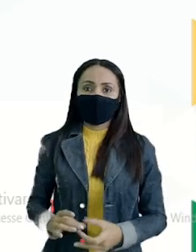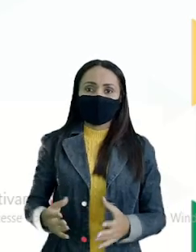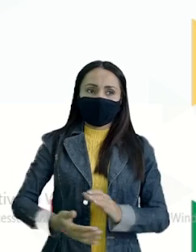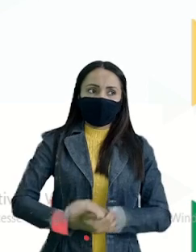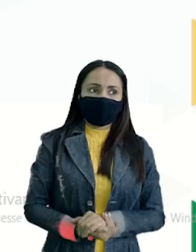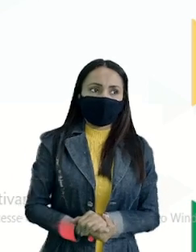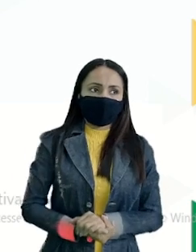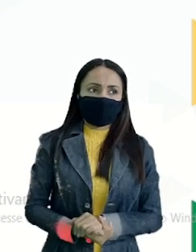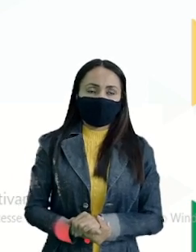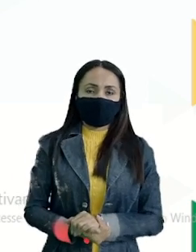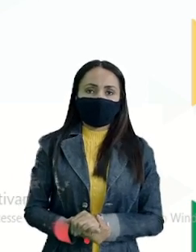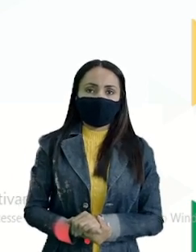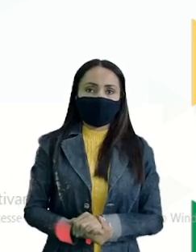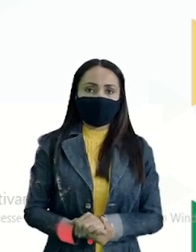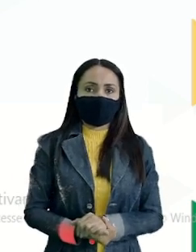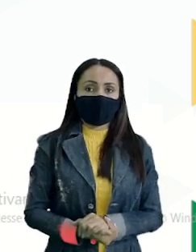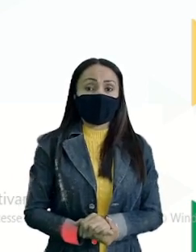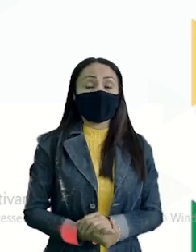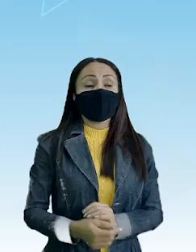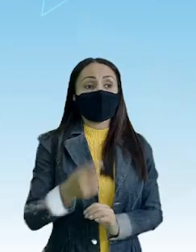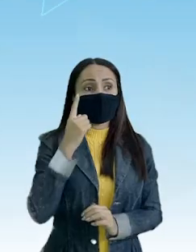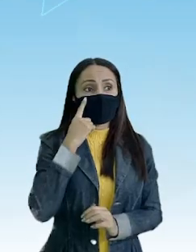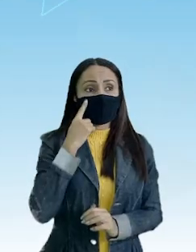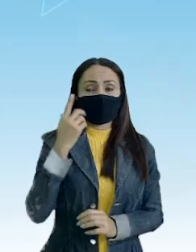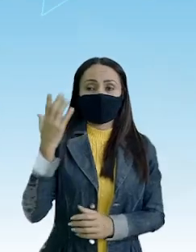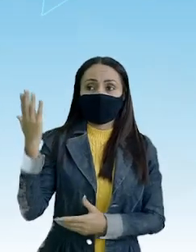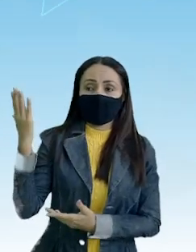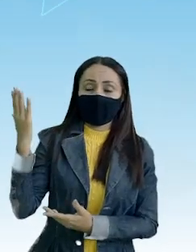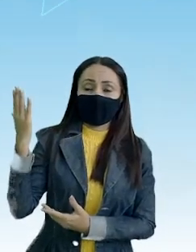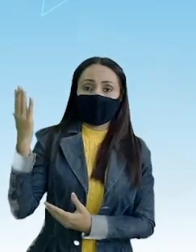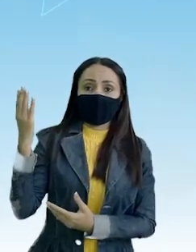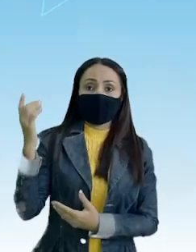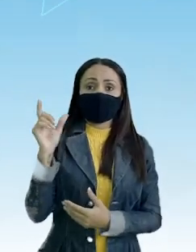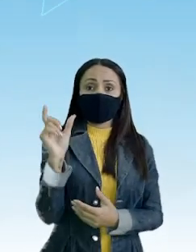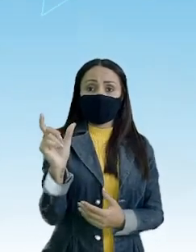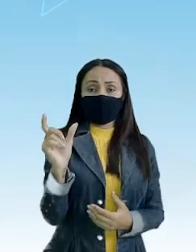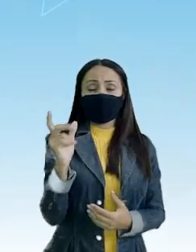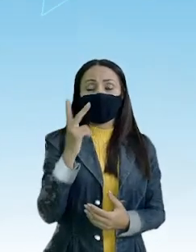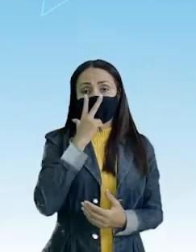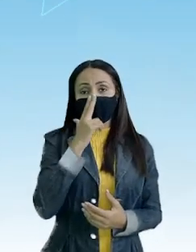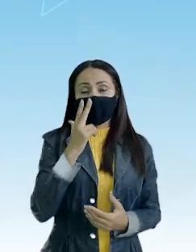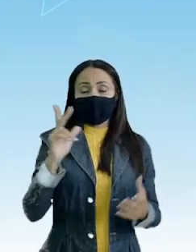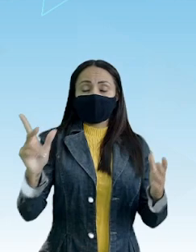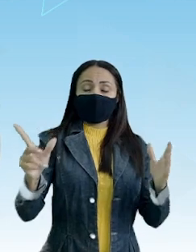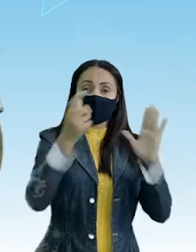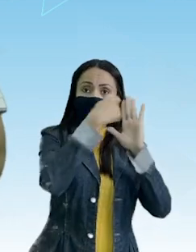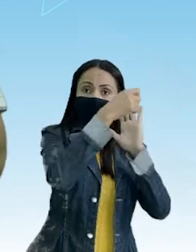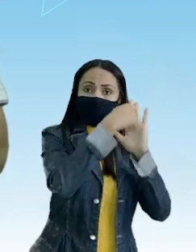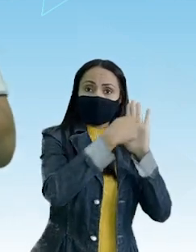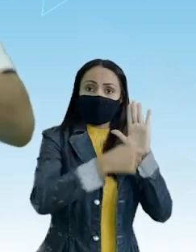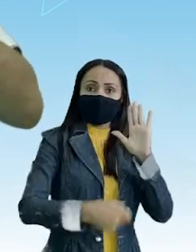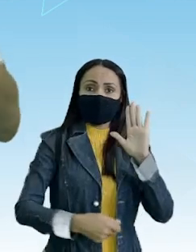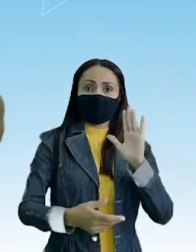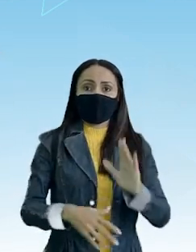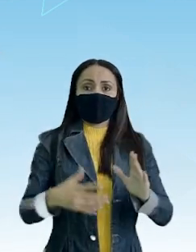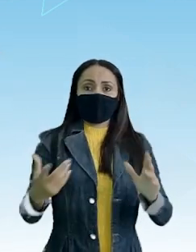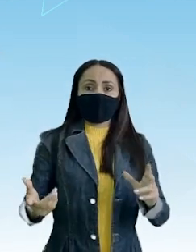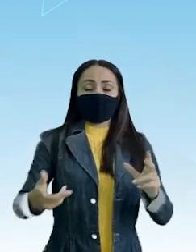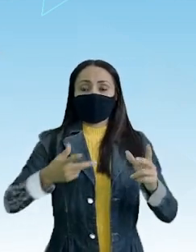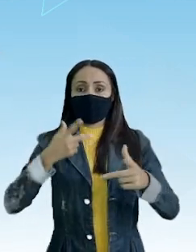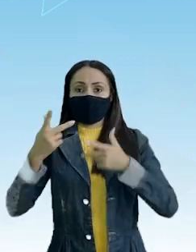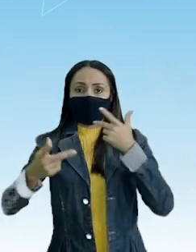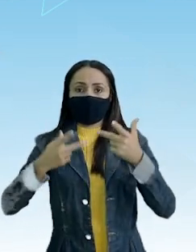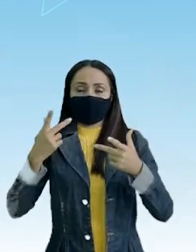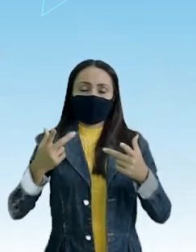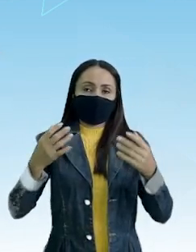paciente Então veja só isso aqui Muitas palavras Se parecem Tanto na escrita Quanto na pronúncia